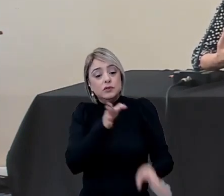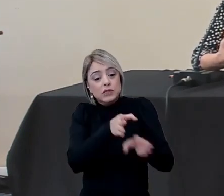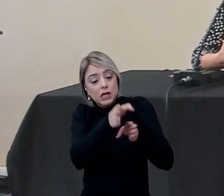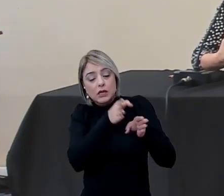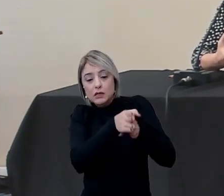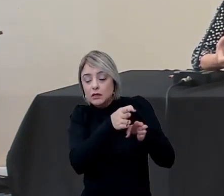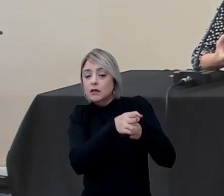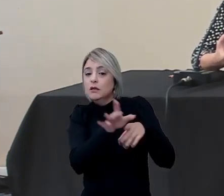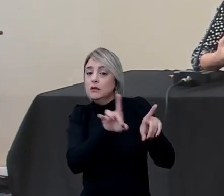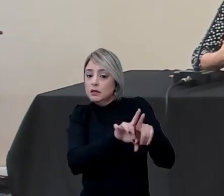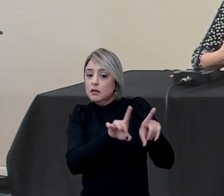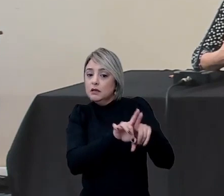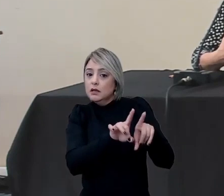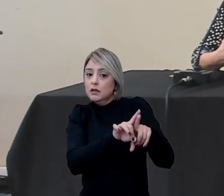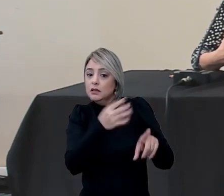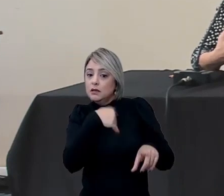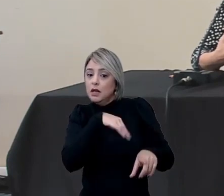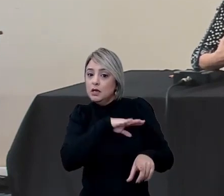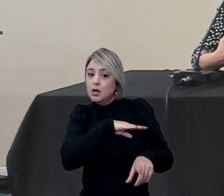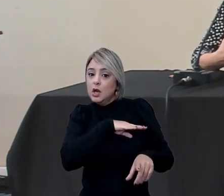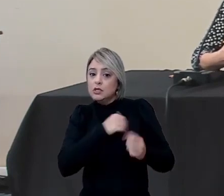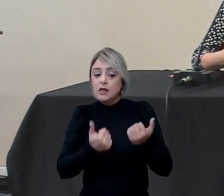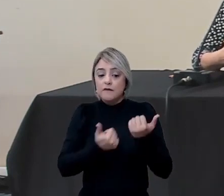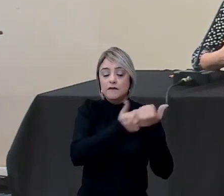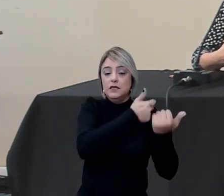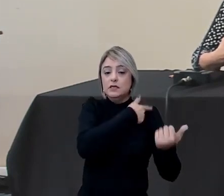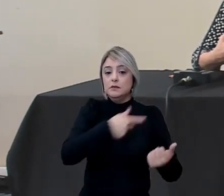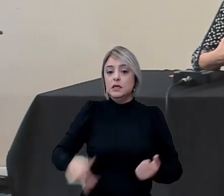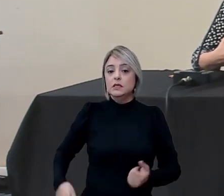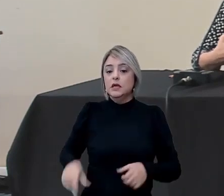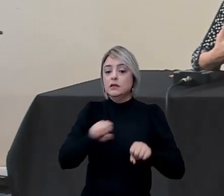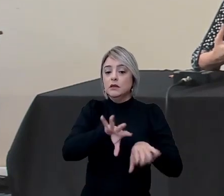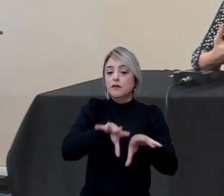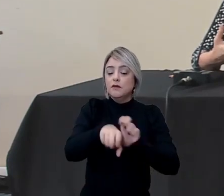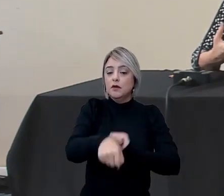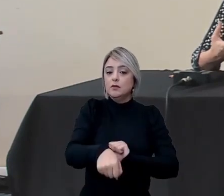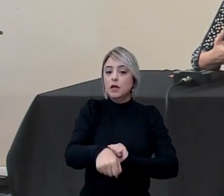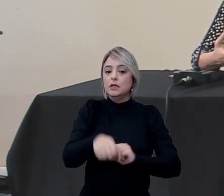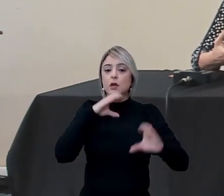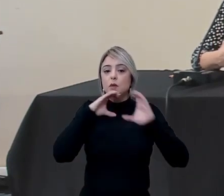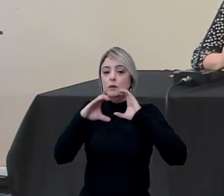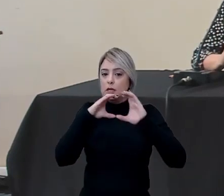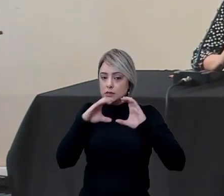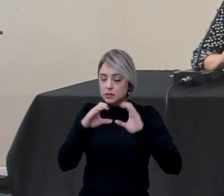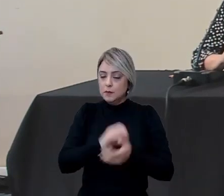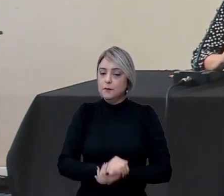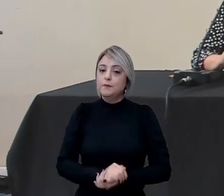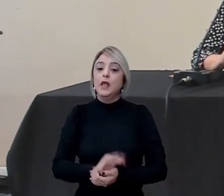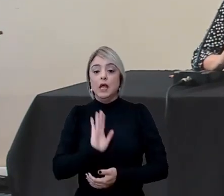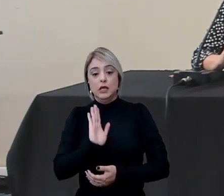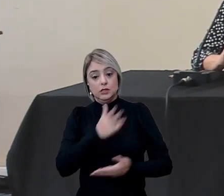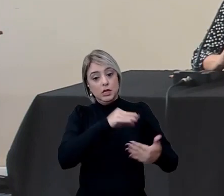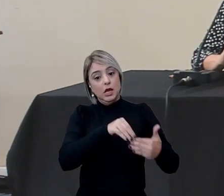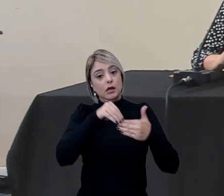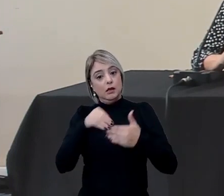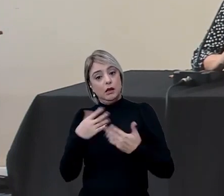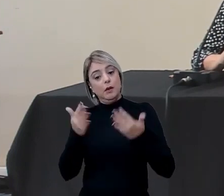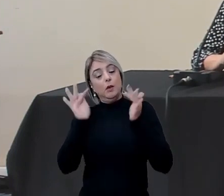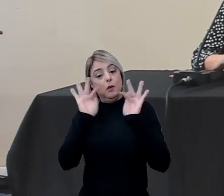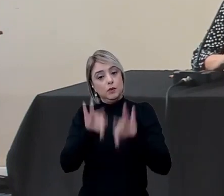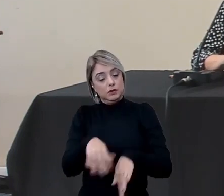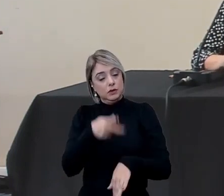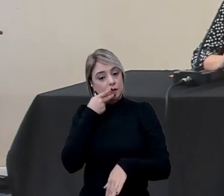orientações também da nossa vice-presidência de Educação, Informação e Comunicação. Então, já me encaminhando para a